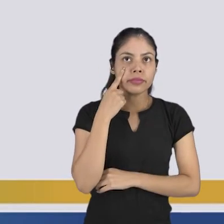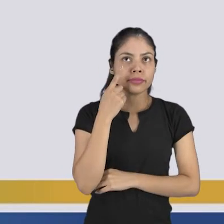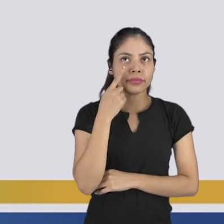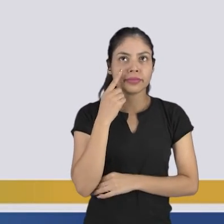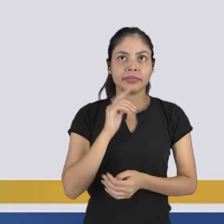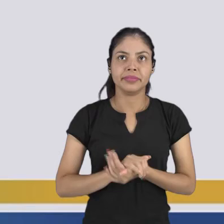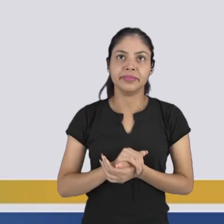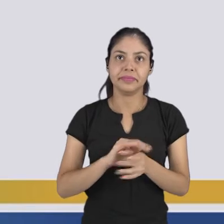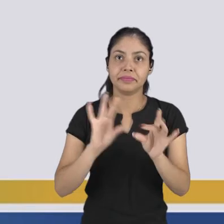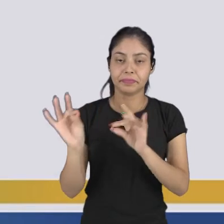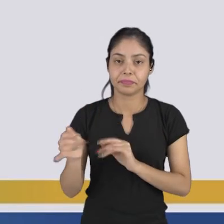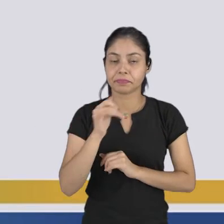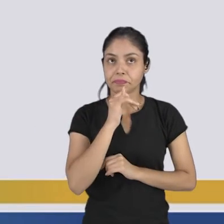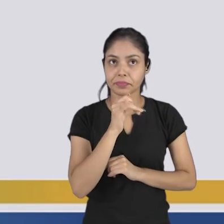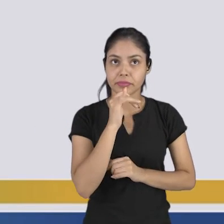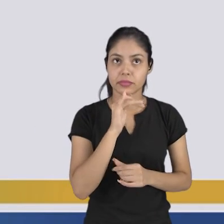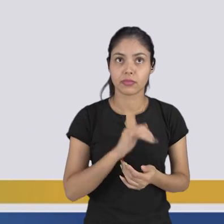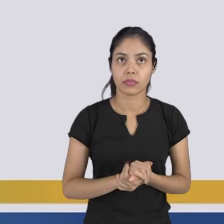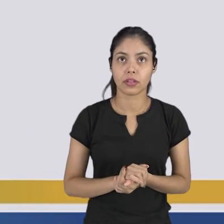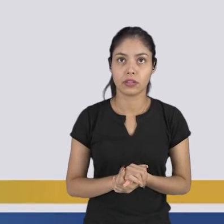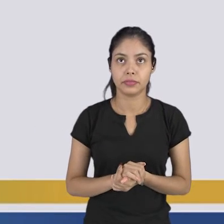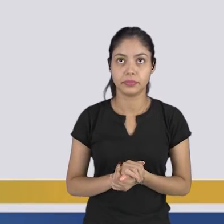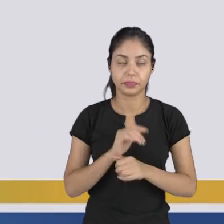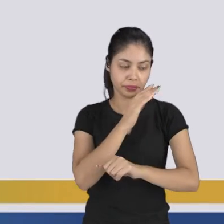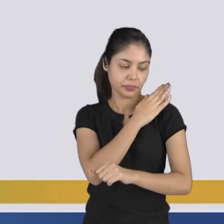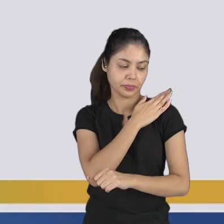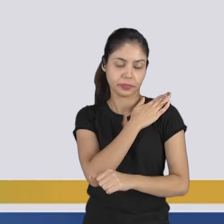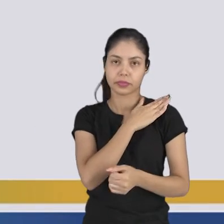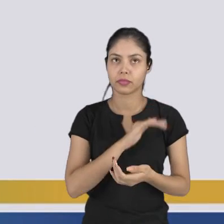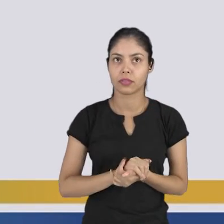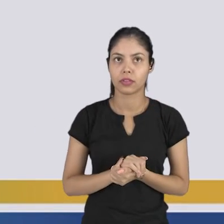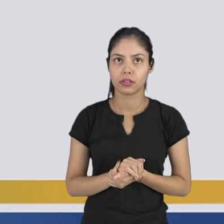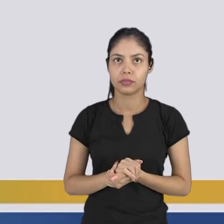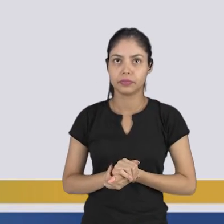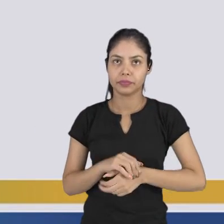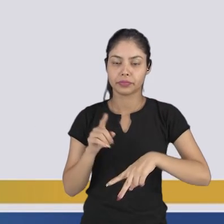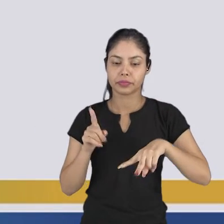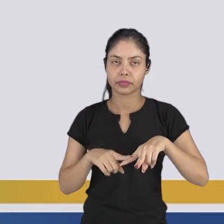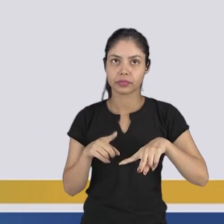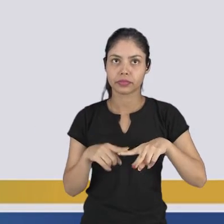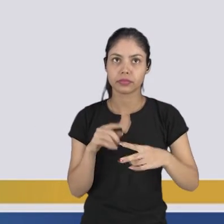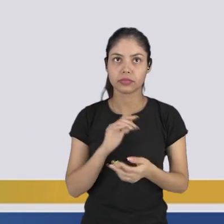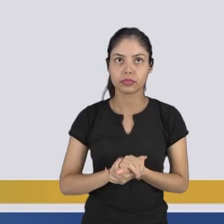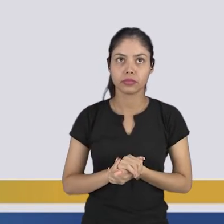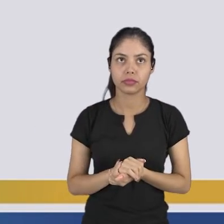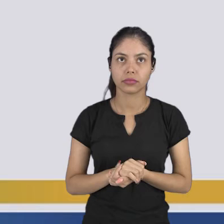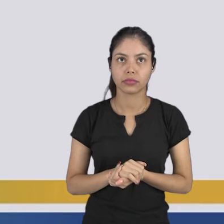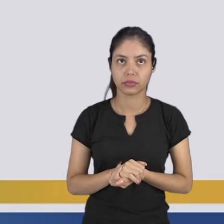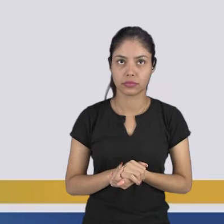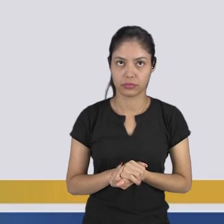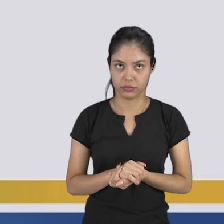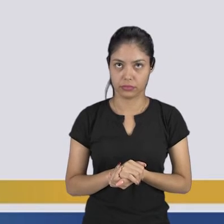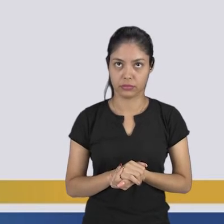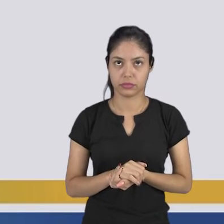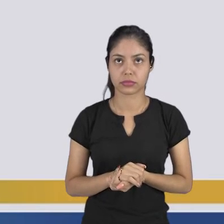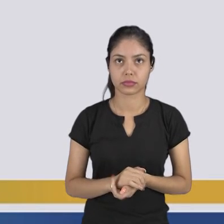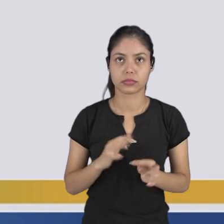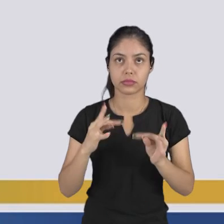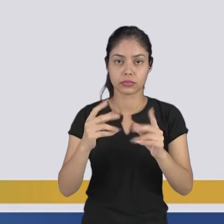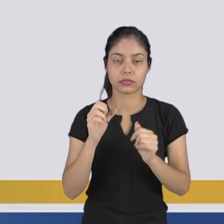slide que eu trago um exemplo de uma pintura no braço, na perna, no colo. E essa pintura, gente, ela é